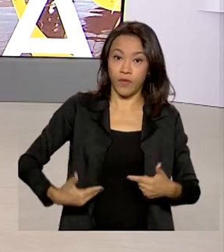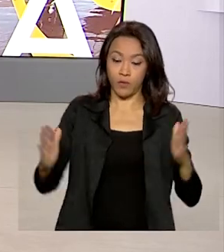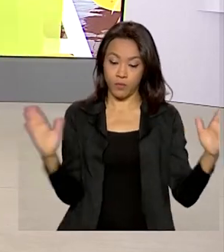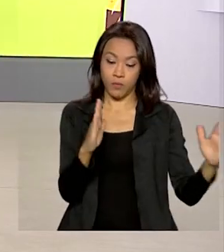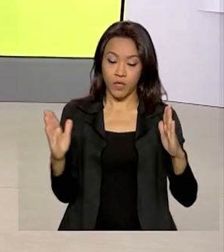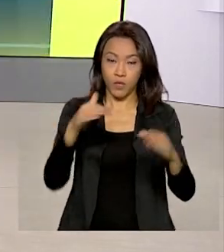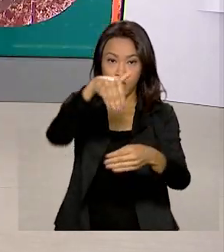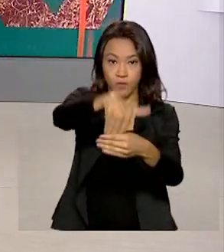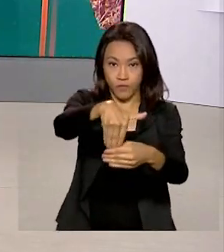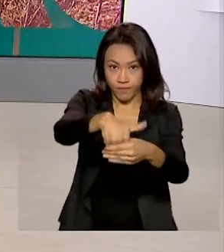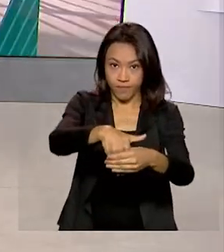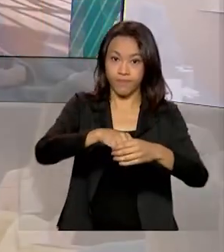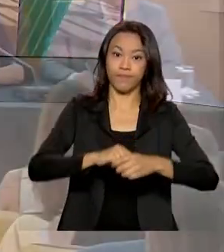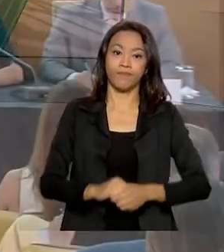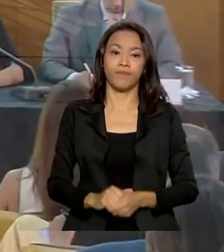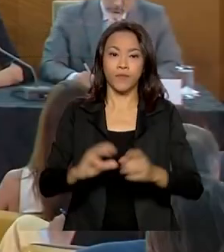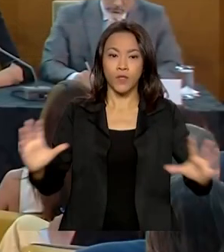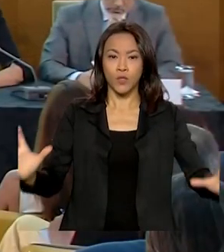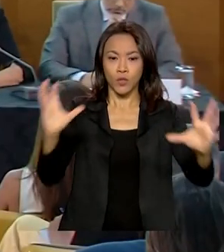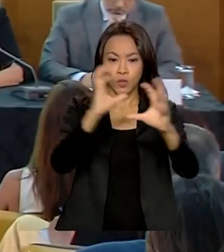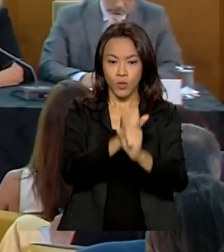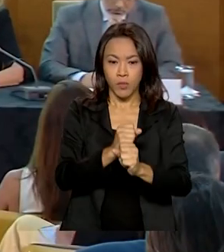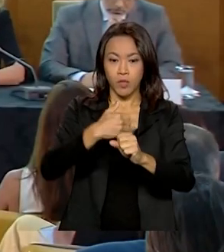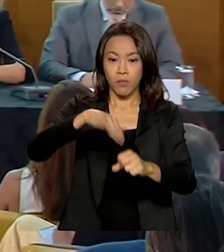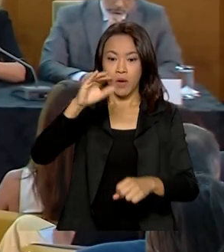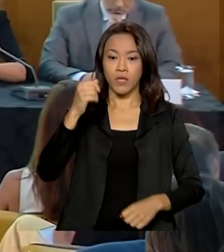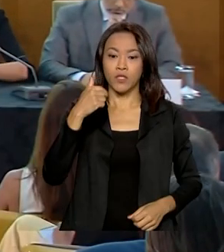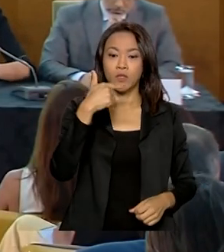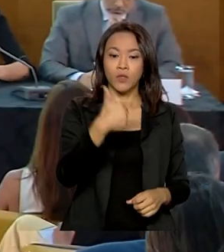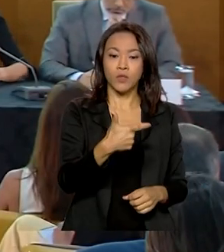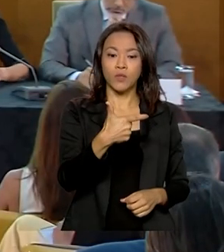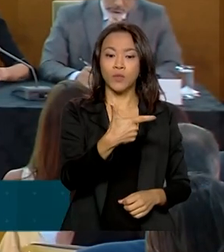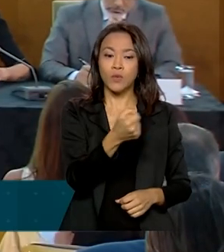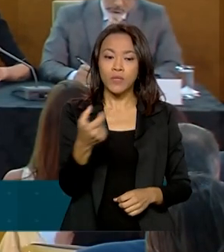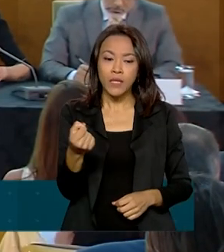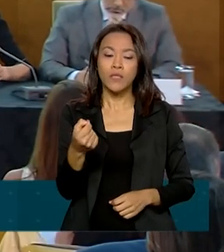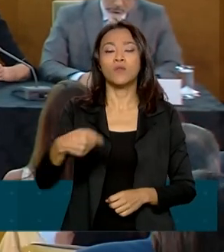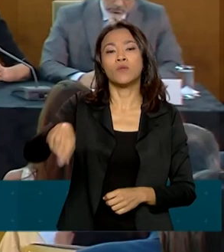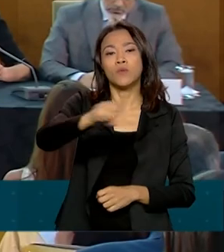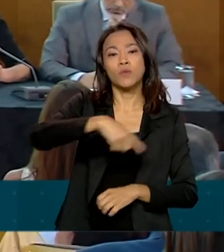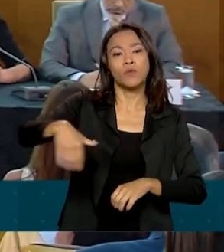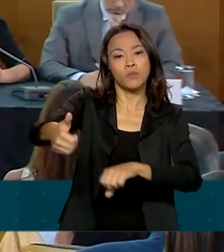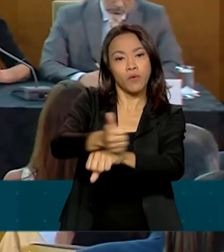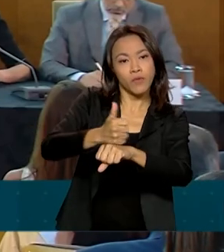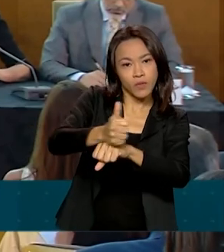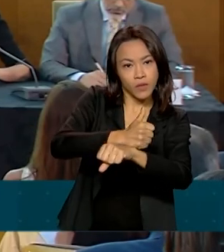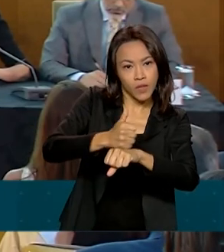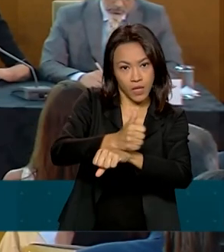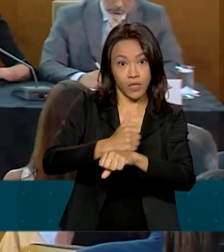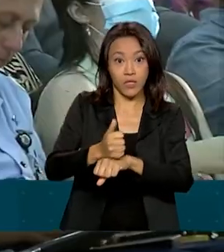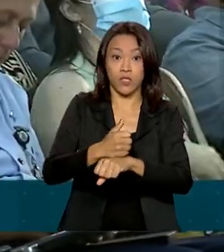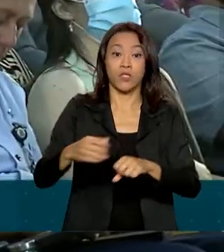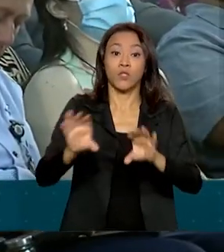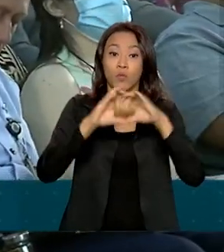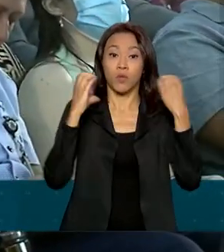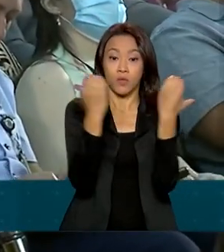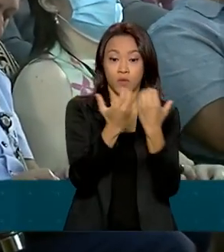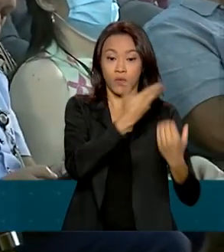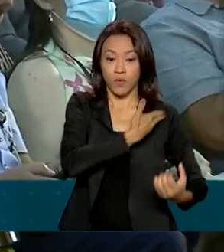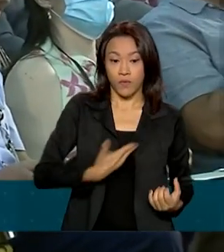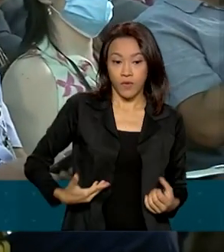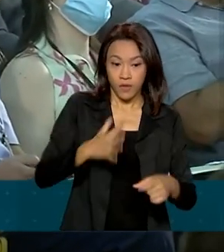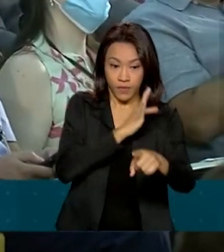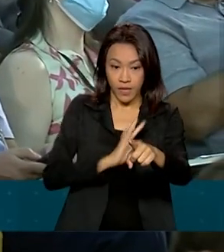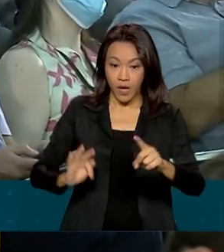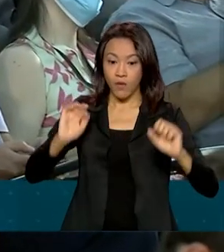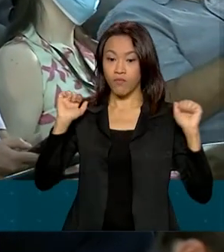eleitoral. Ao todo, mais de 200 assessores e profissionais de comunicação do governo federal participaram do